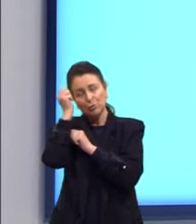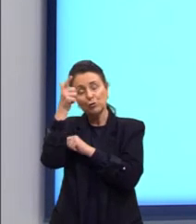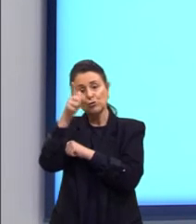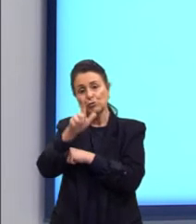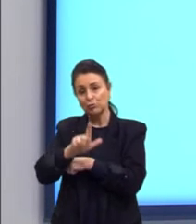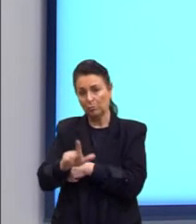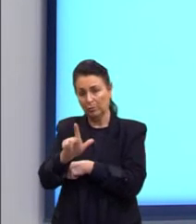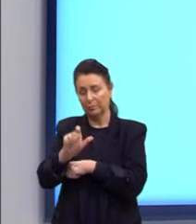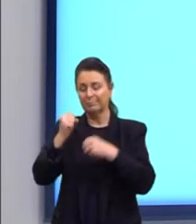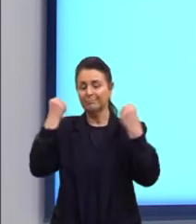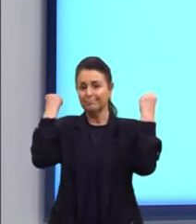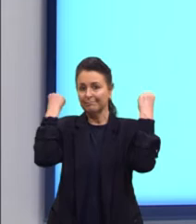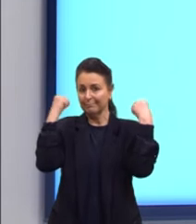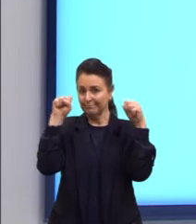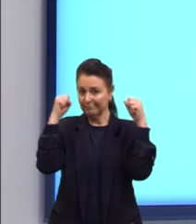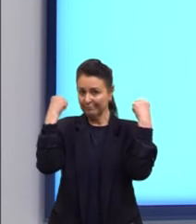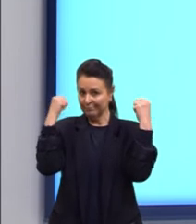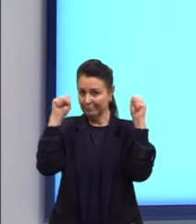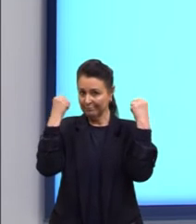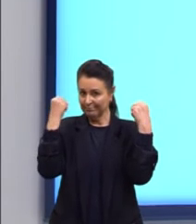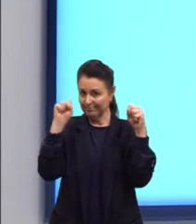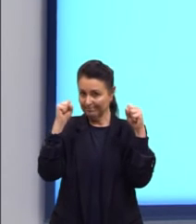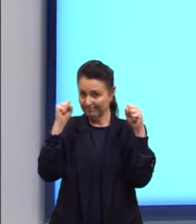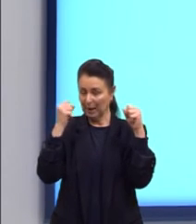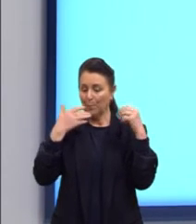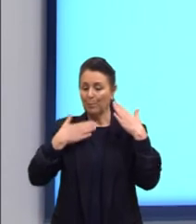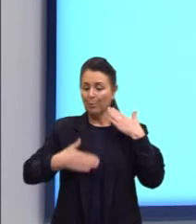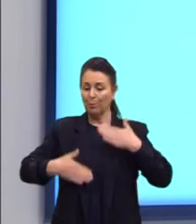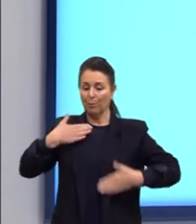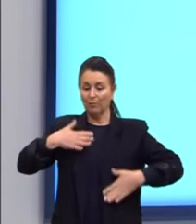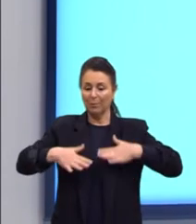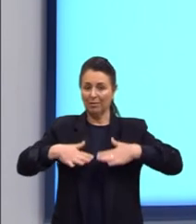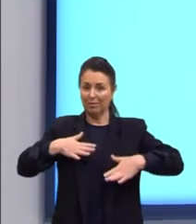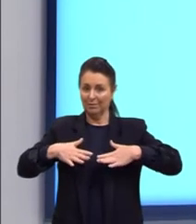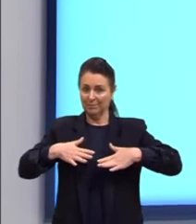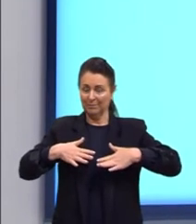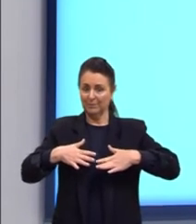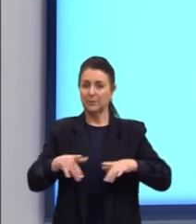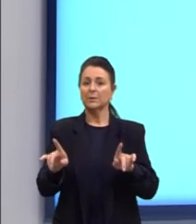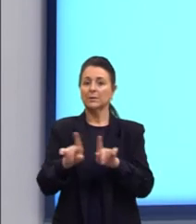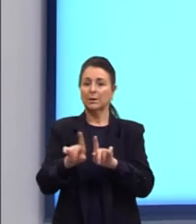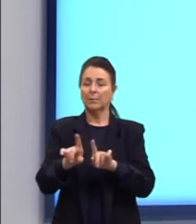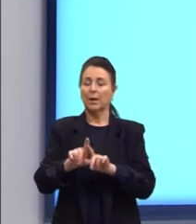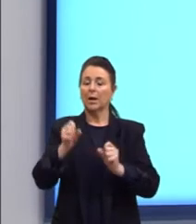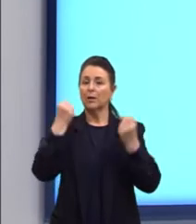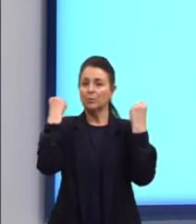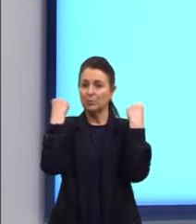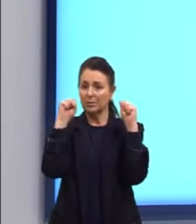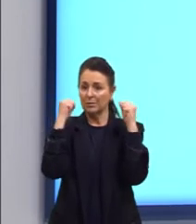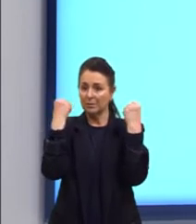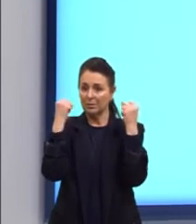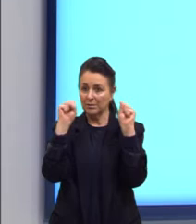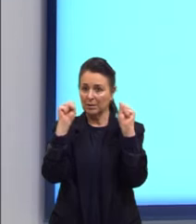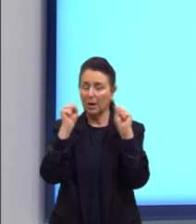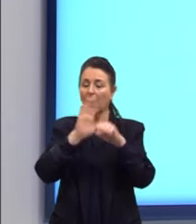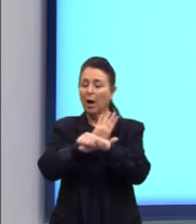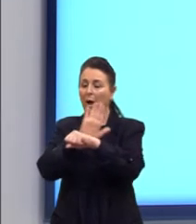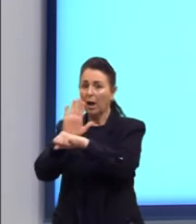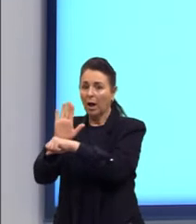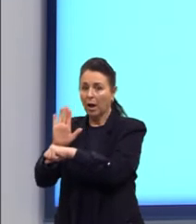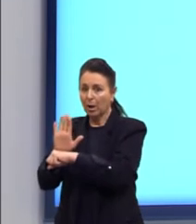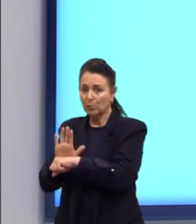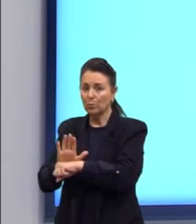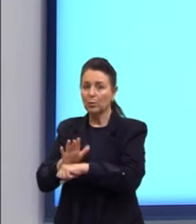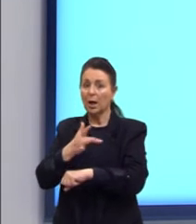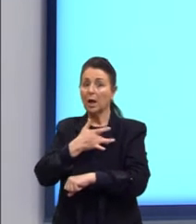atividades físicas que estão lá no final. Mas aqui ela aparece, ó. Também. As atividades físicas, elas ajudam a manter